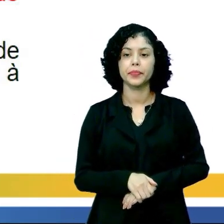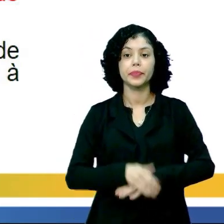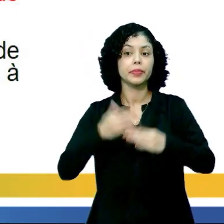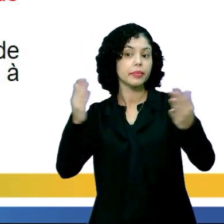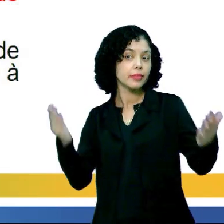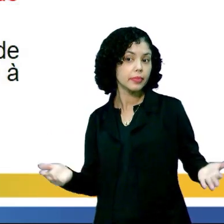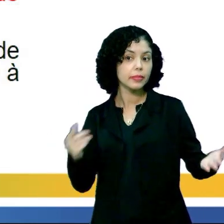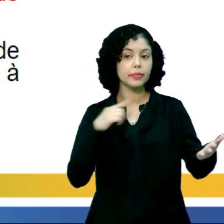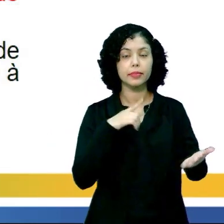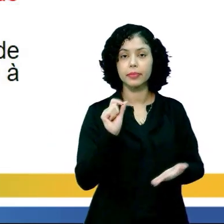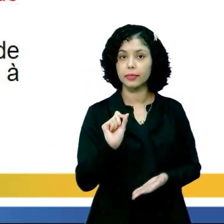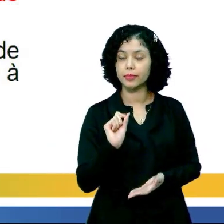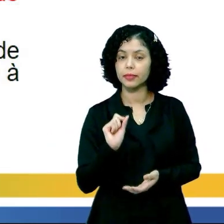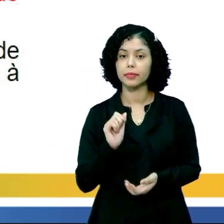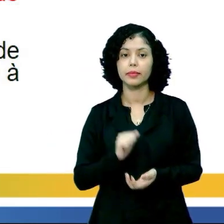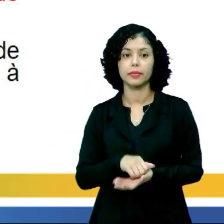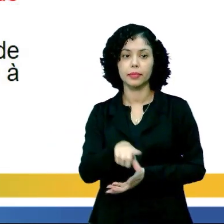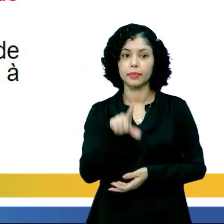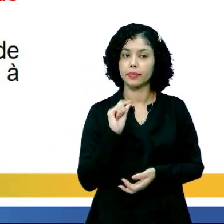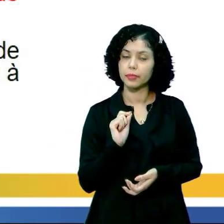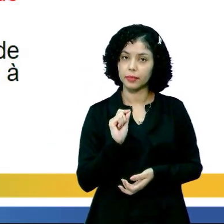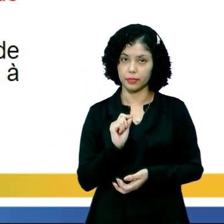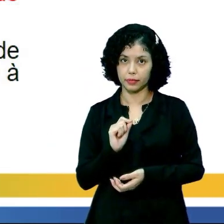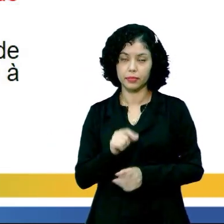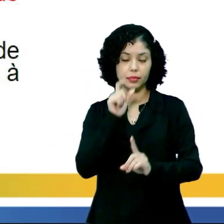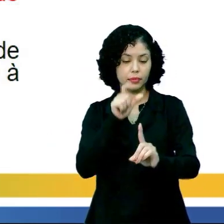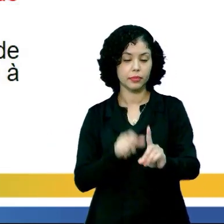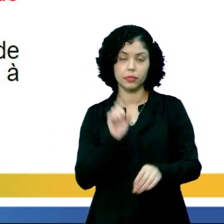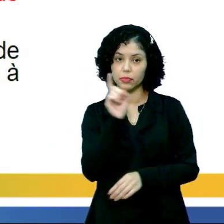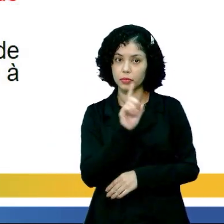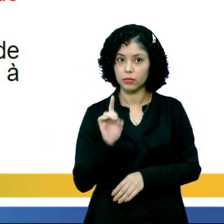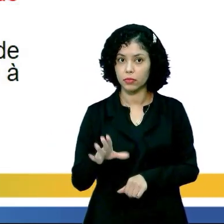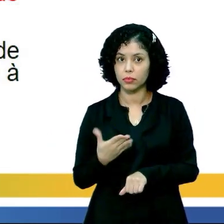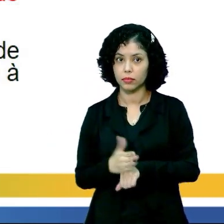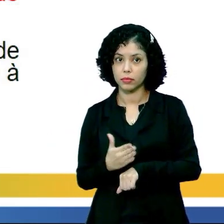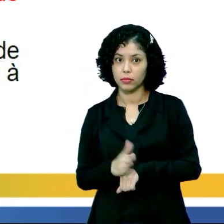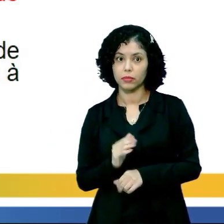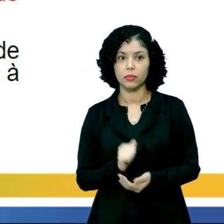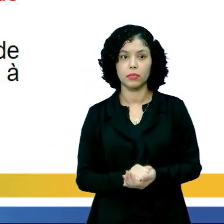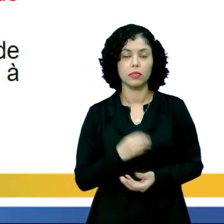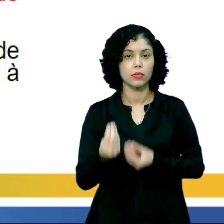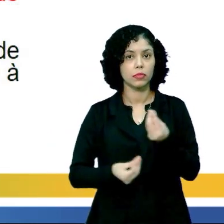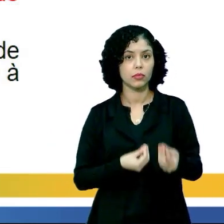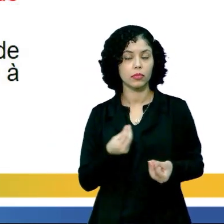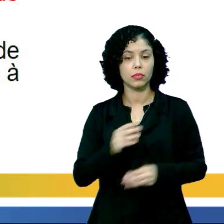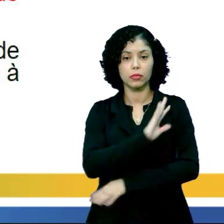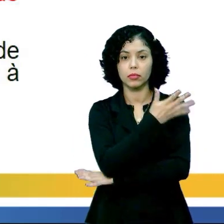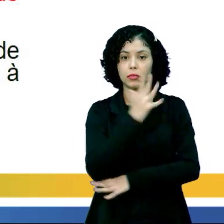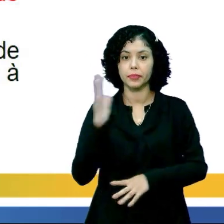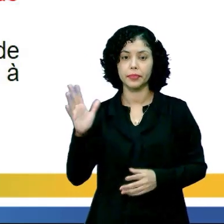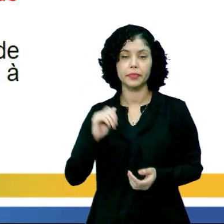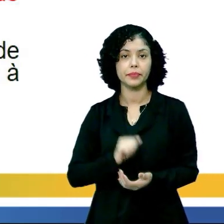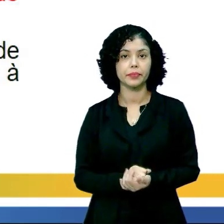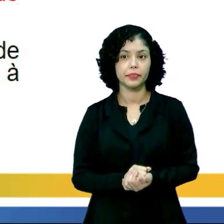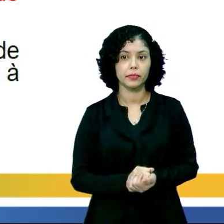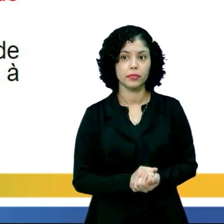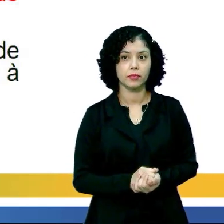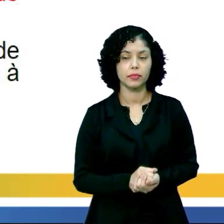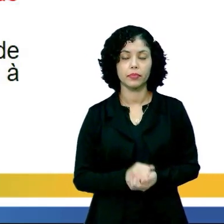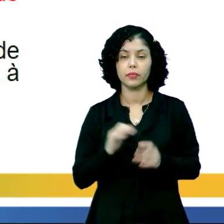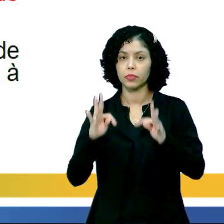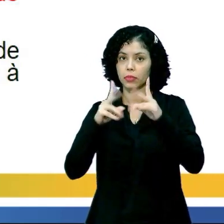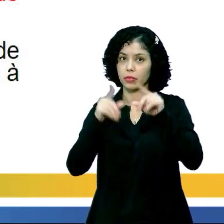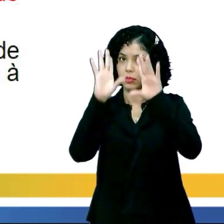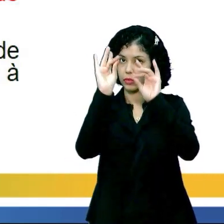Então, nós vamos ter aí uma alternativa que vai se referir que não só a prática, como o ambiente, como ele citou, a amarra dos